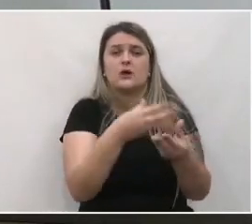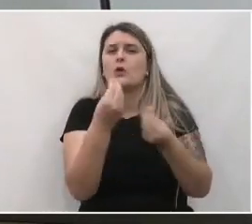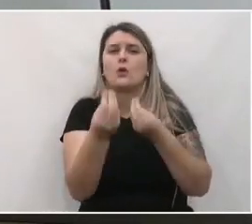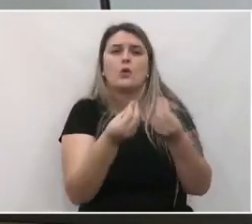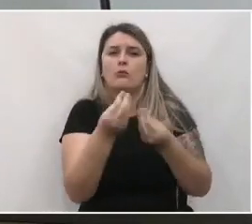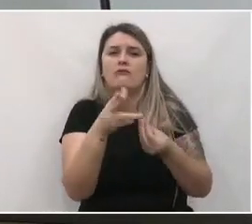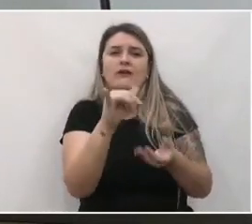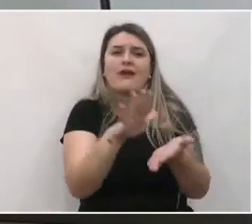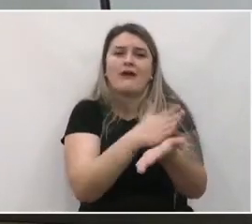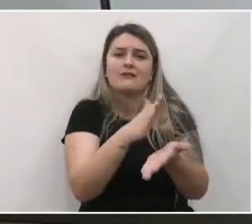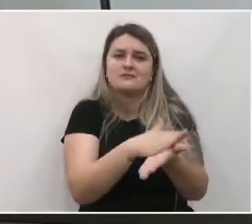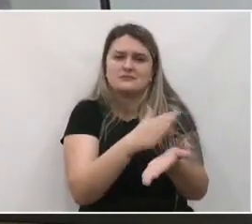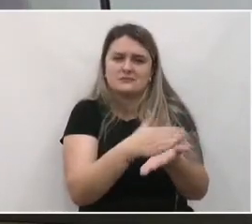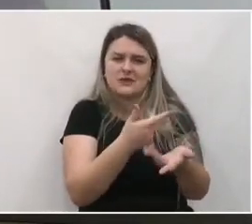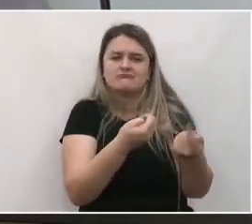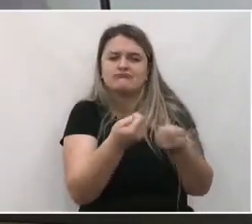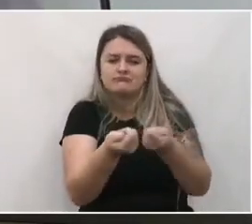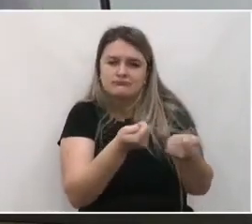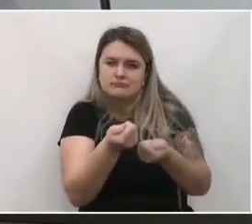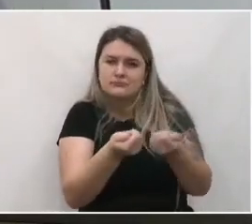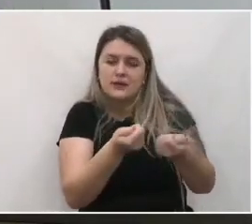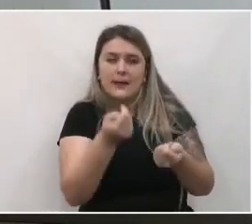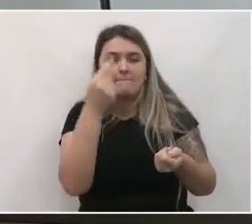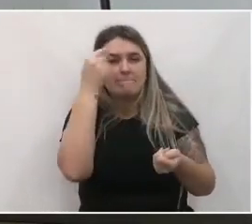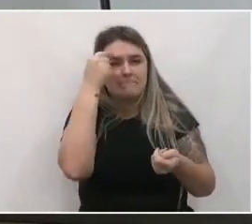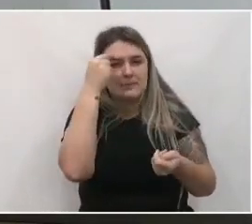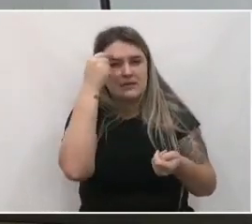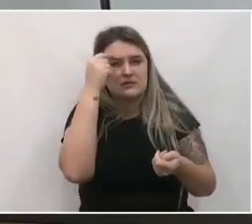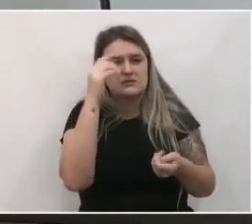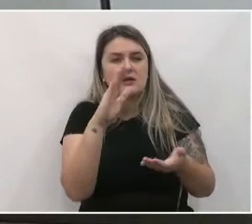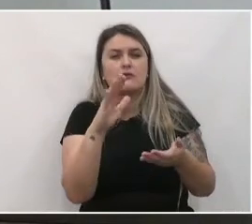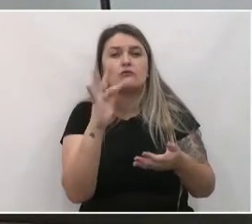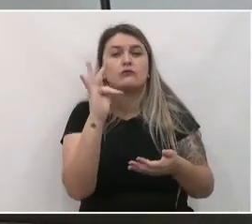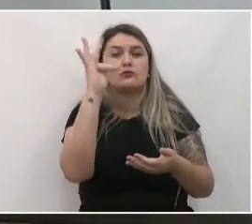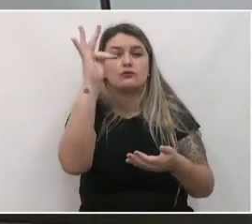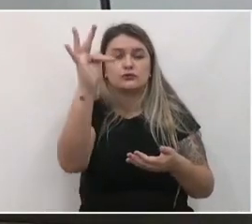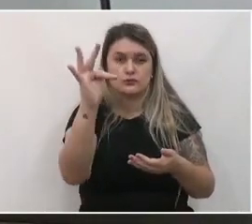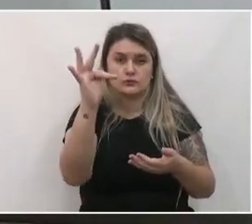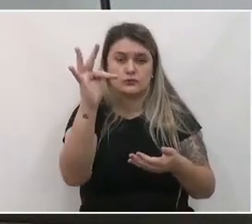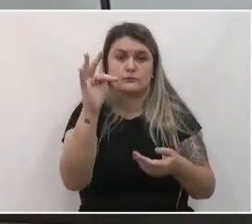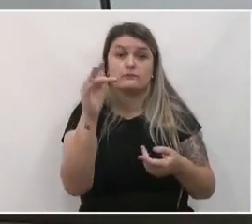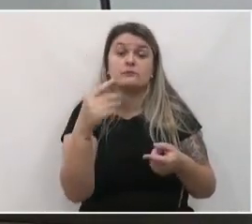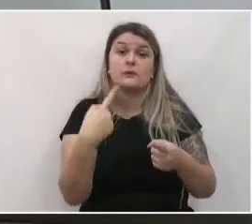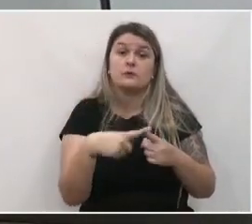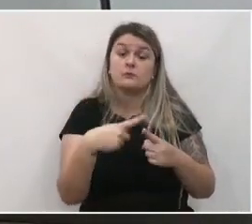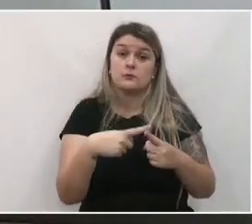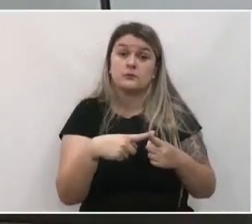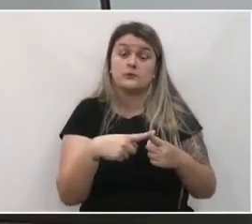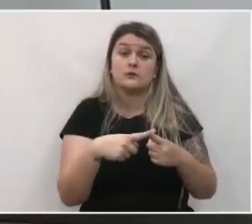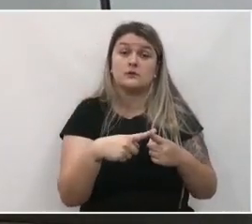orçamento, tudo com vistas à sustentabilidade do município. Porque, obviamente,